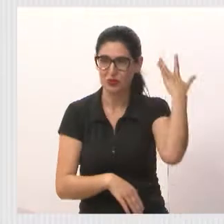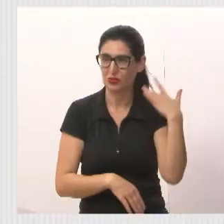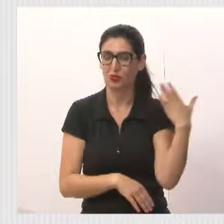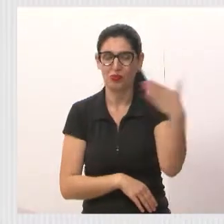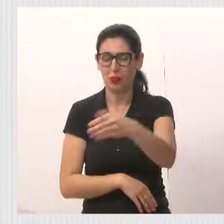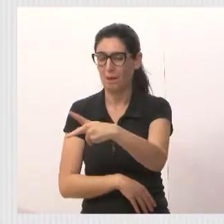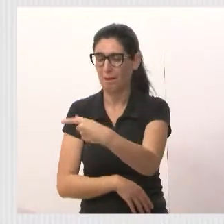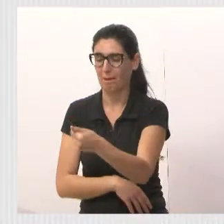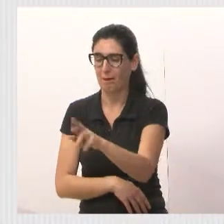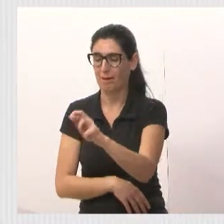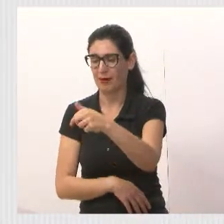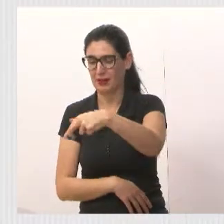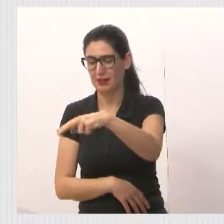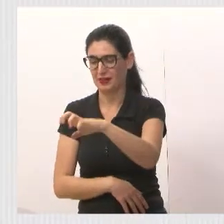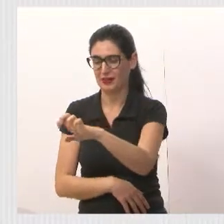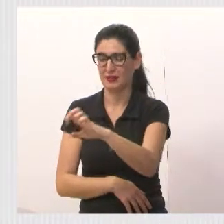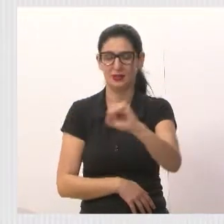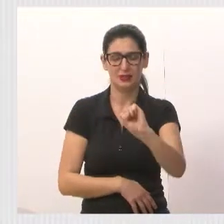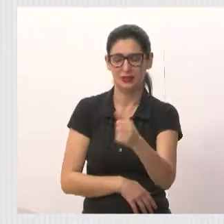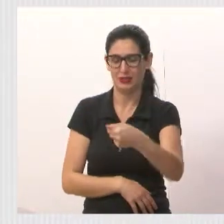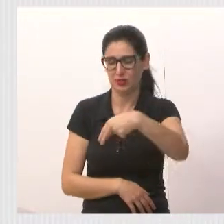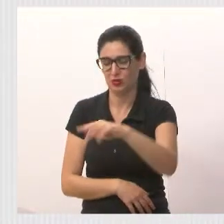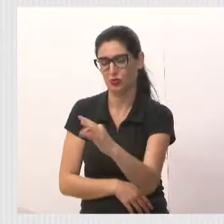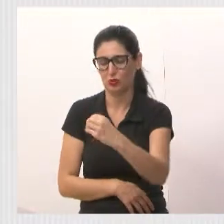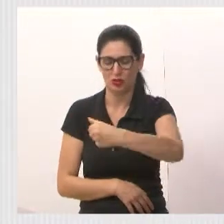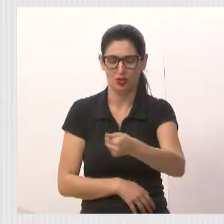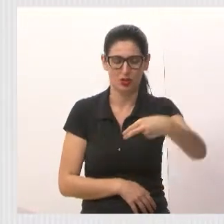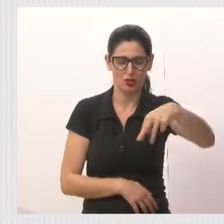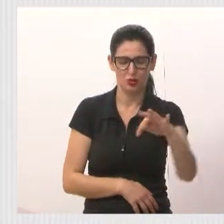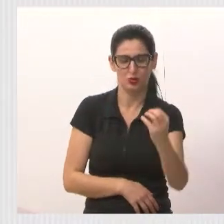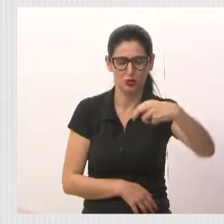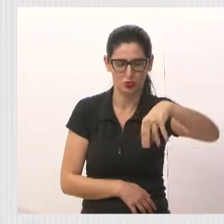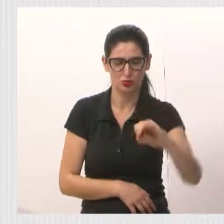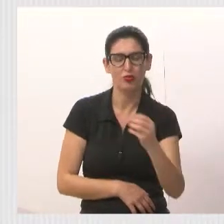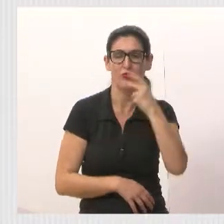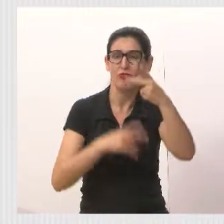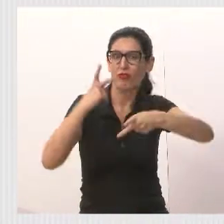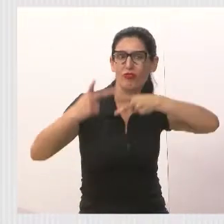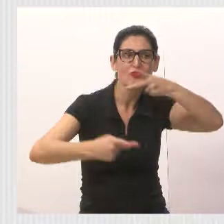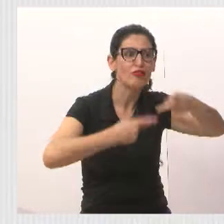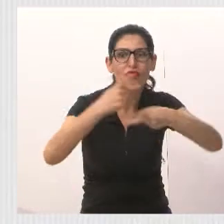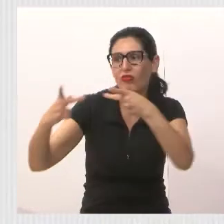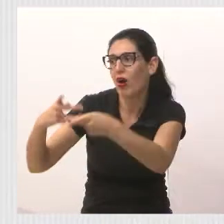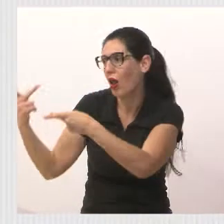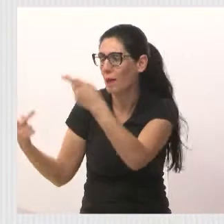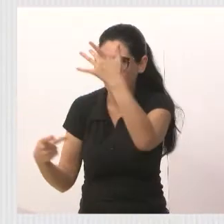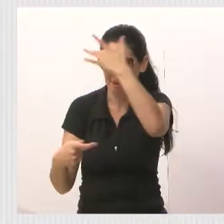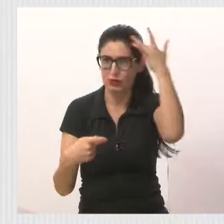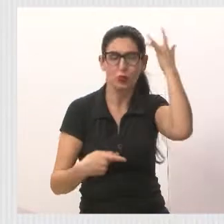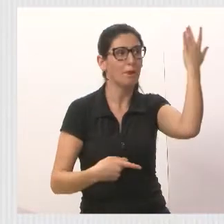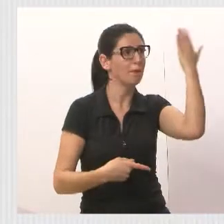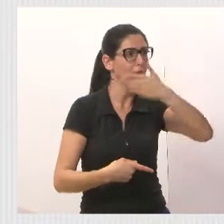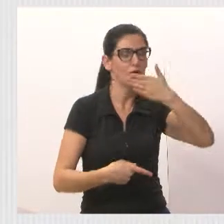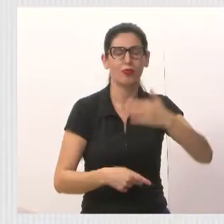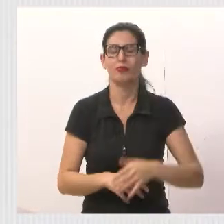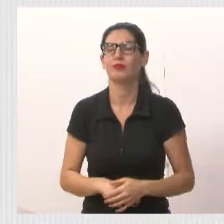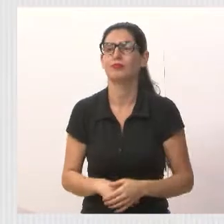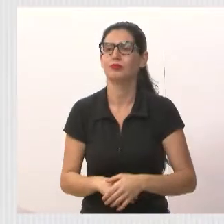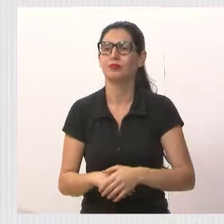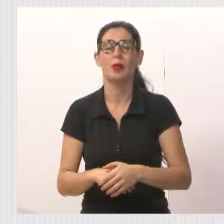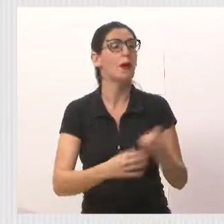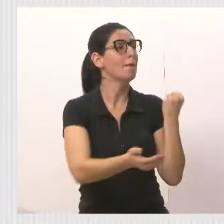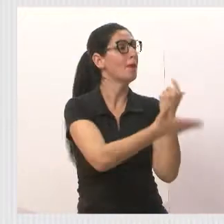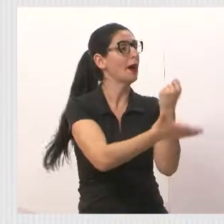satisfação para a população, porque, como diz sempre o Valmir, e é real quem paga tudo, o trabalho público e todos os servidores